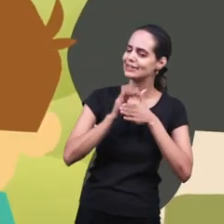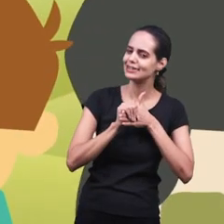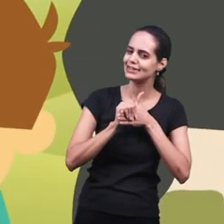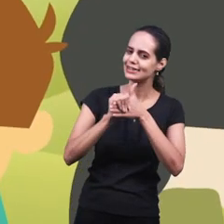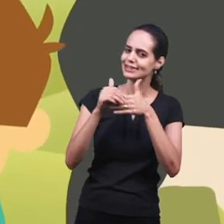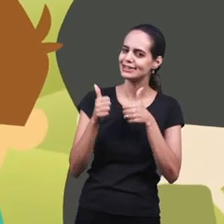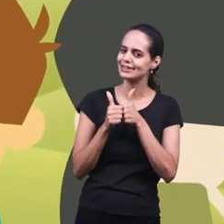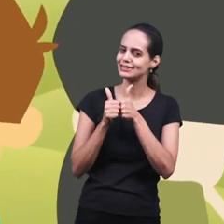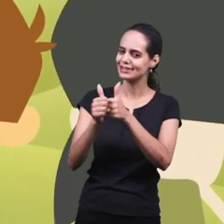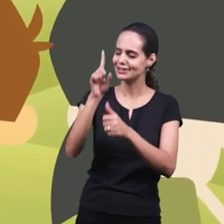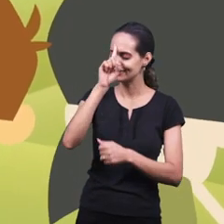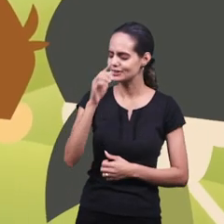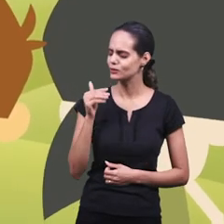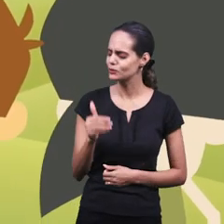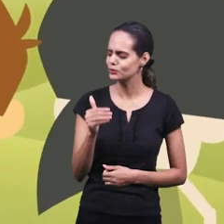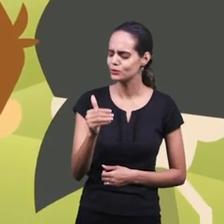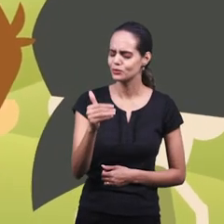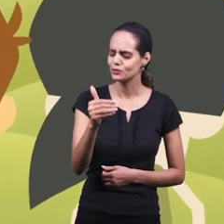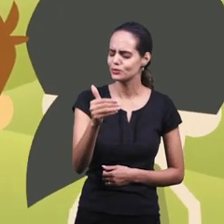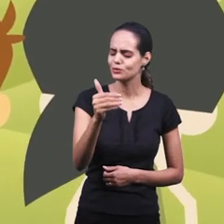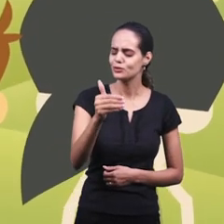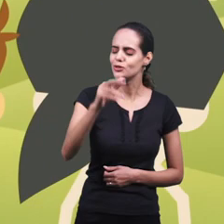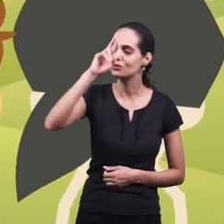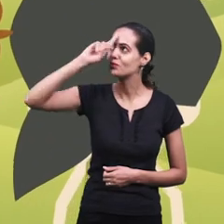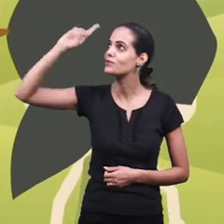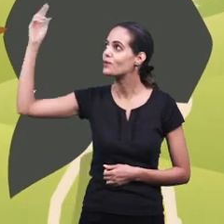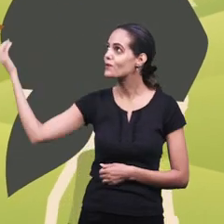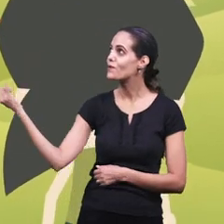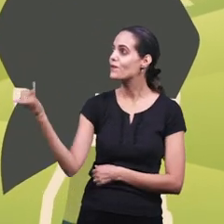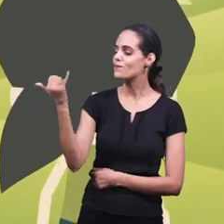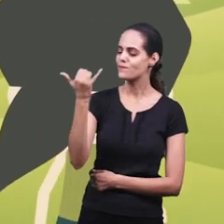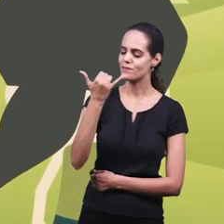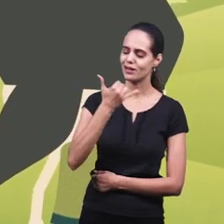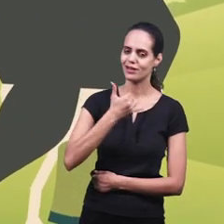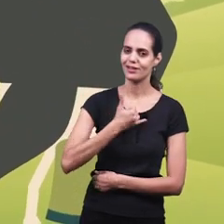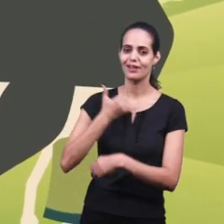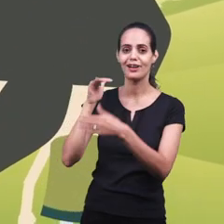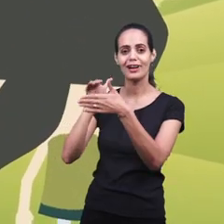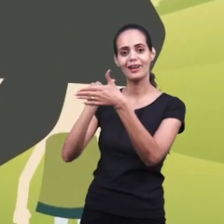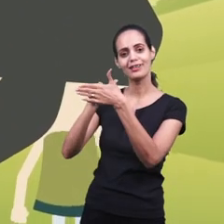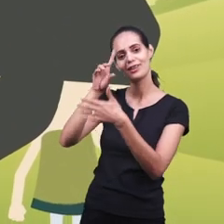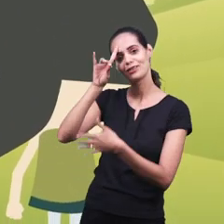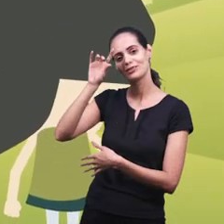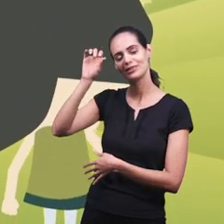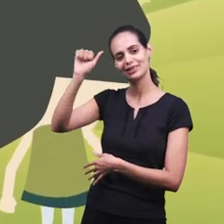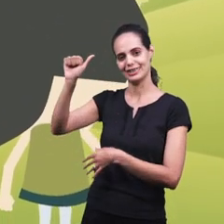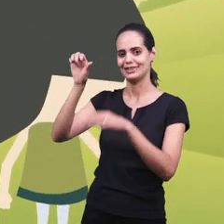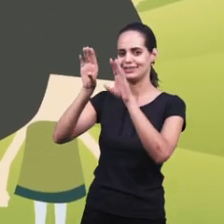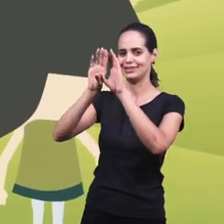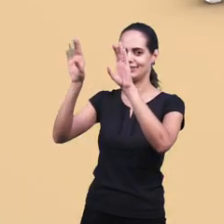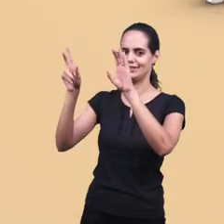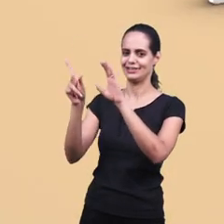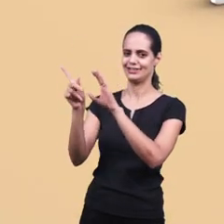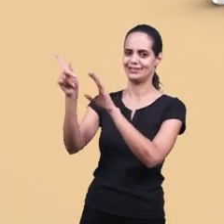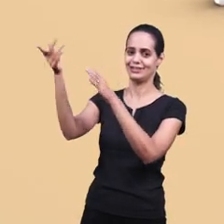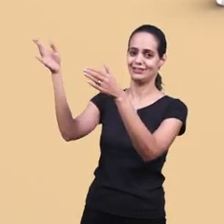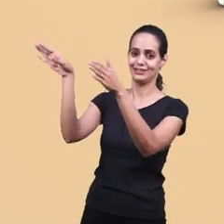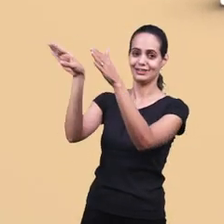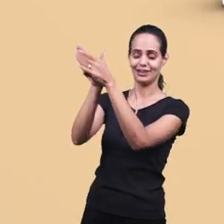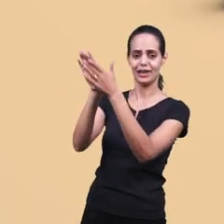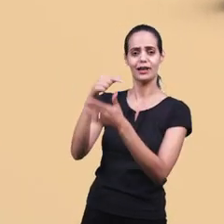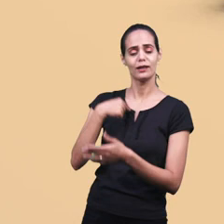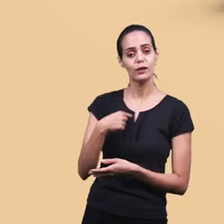a cada passo Ouve tua voz Até o dia Que ao céu chegar Quero